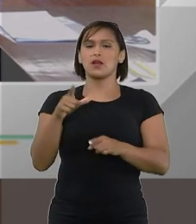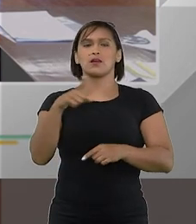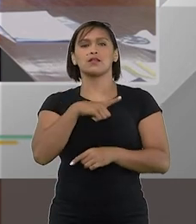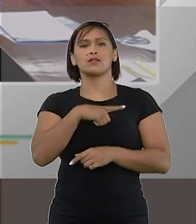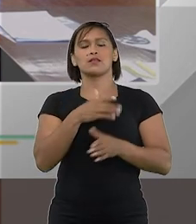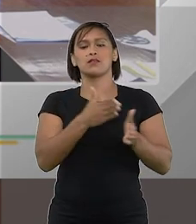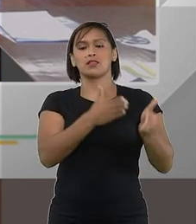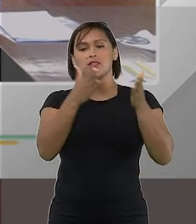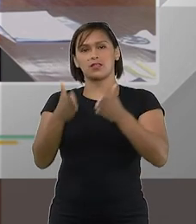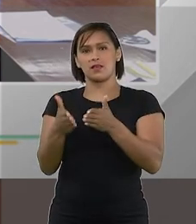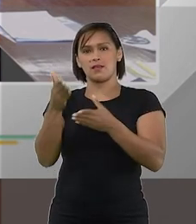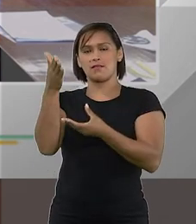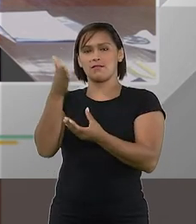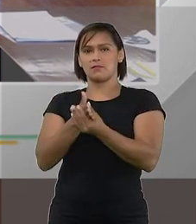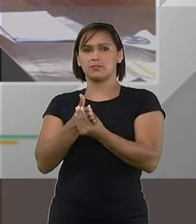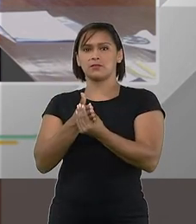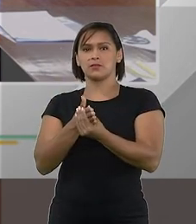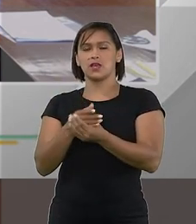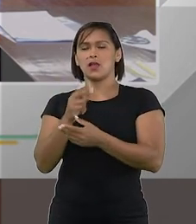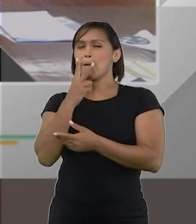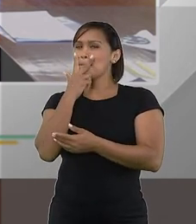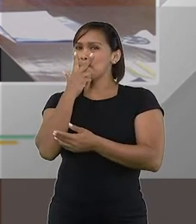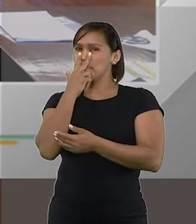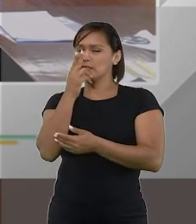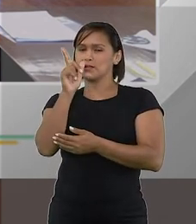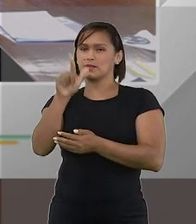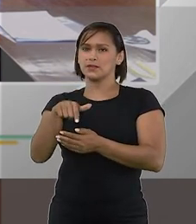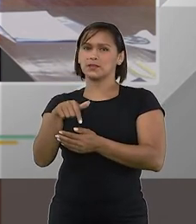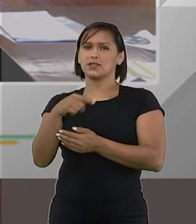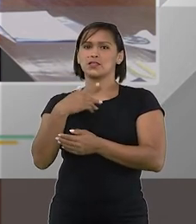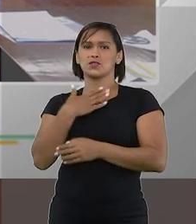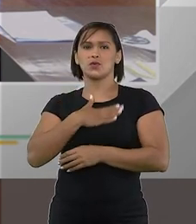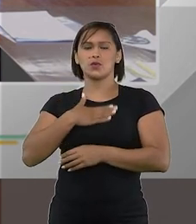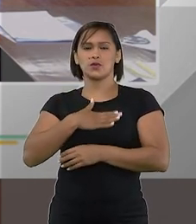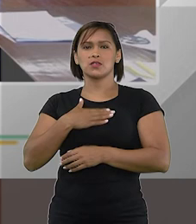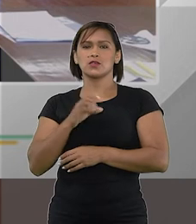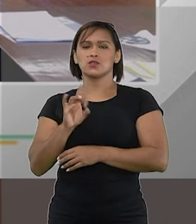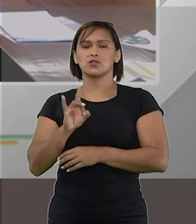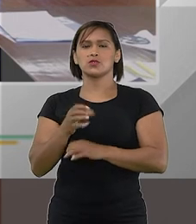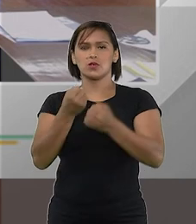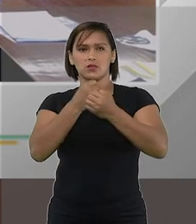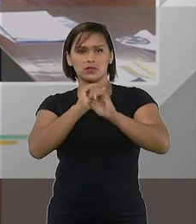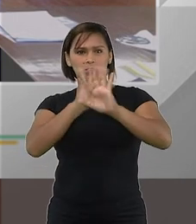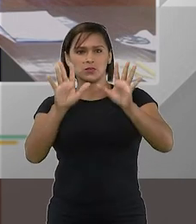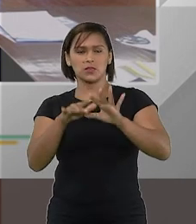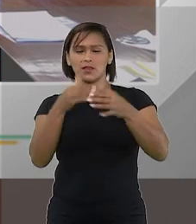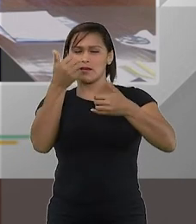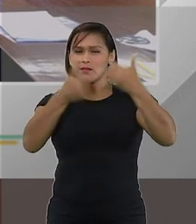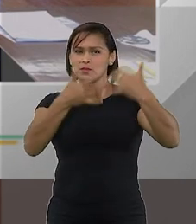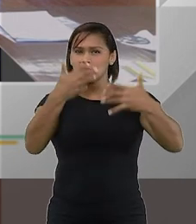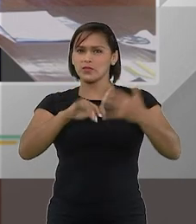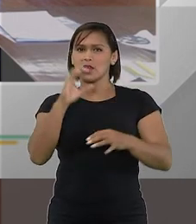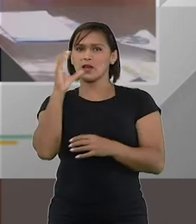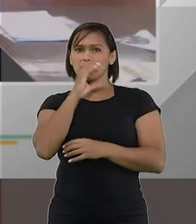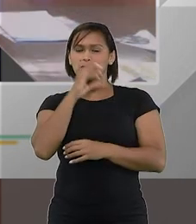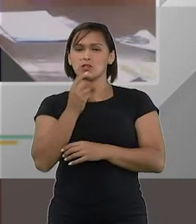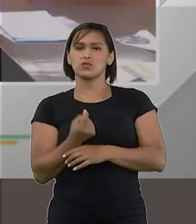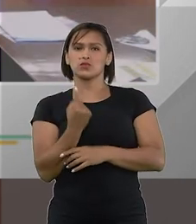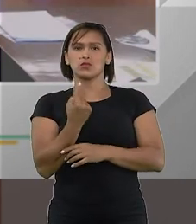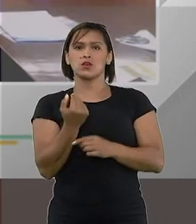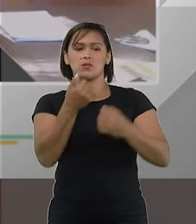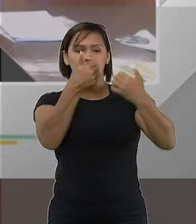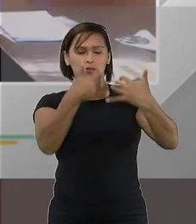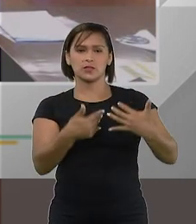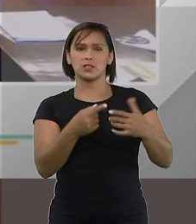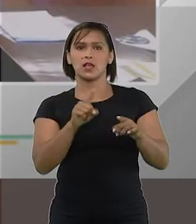situações ainda que parece que eu gostaria só de tocar rapidamente no assunto são coisas